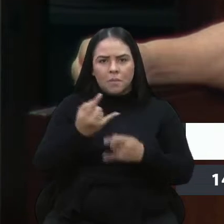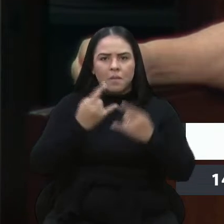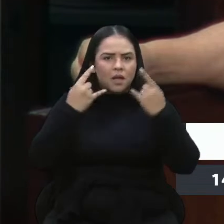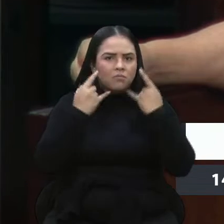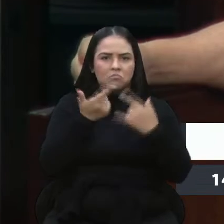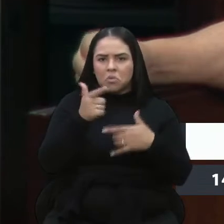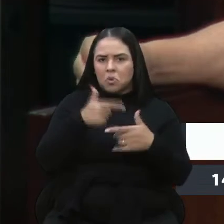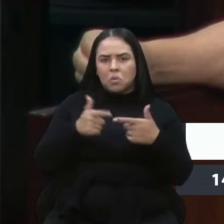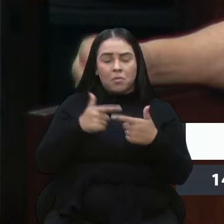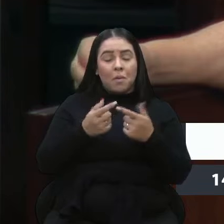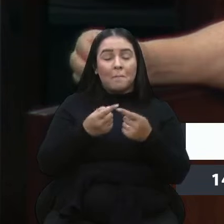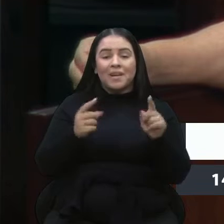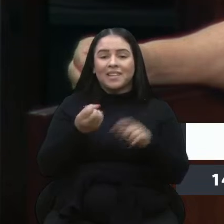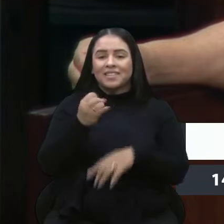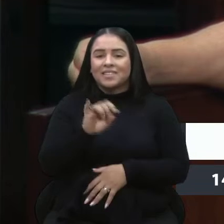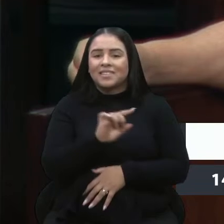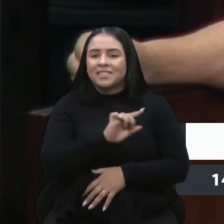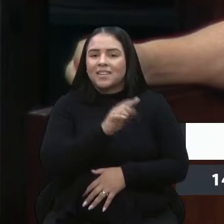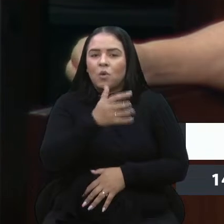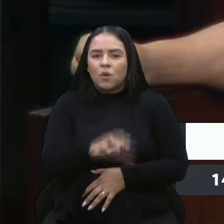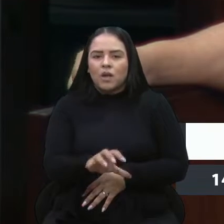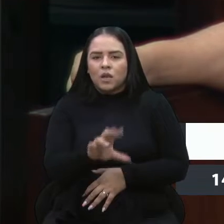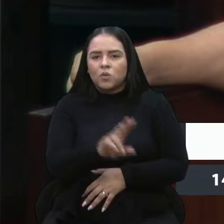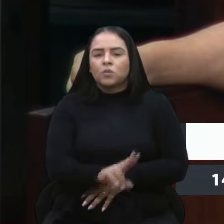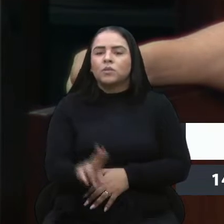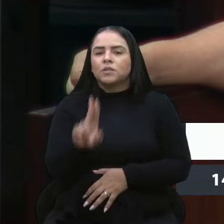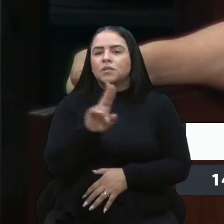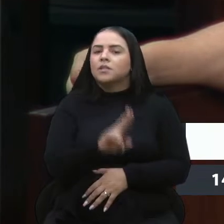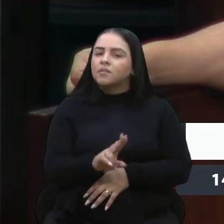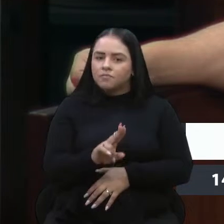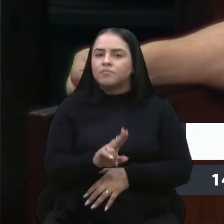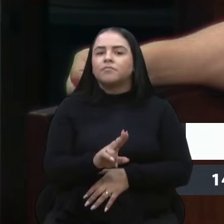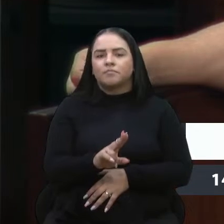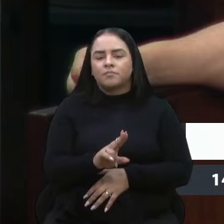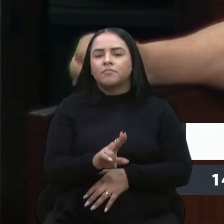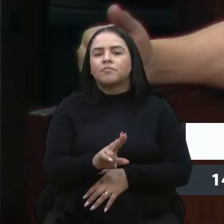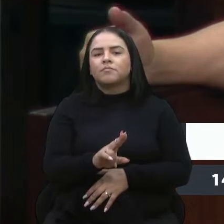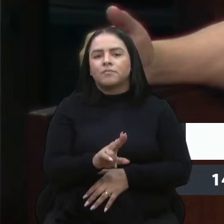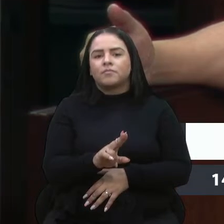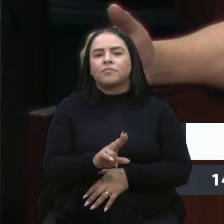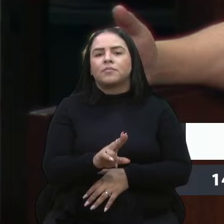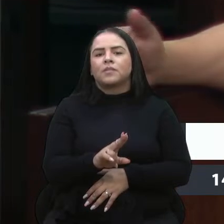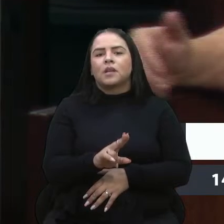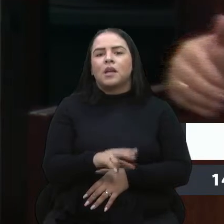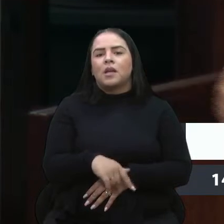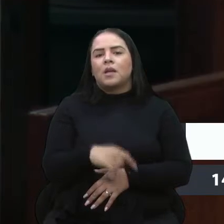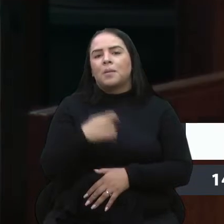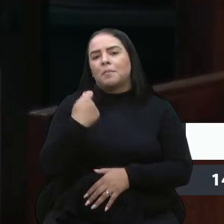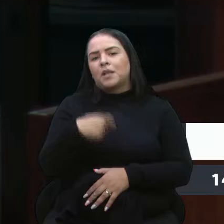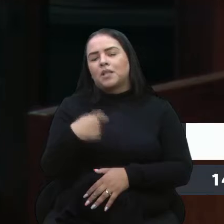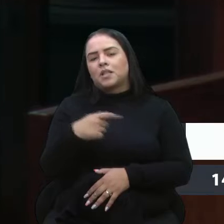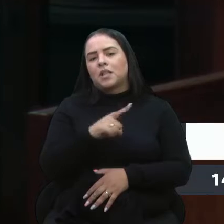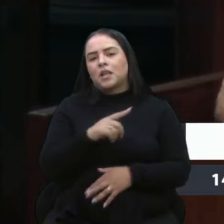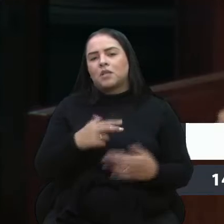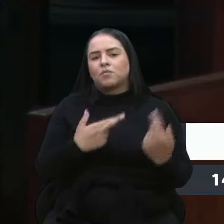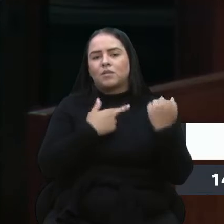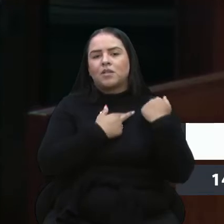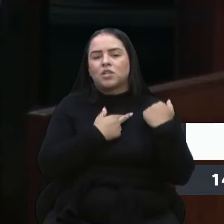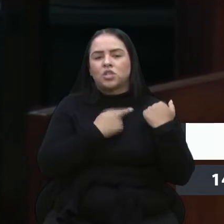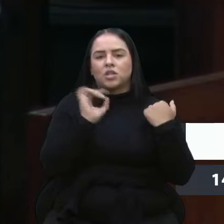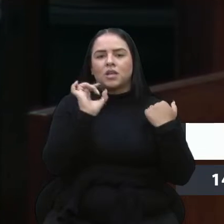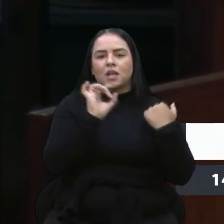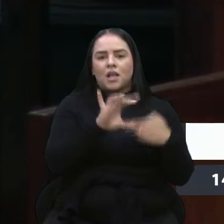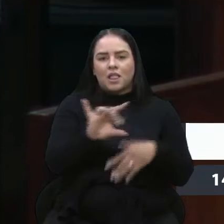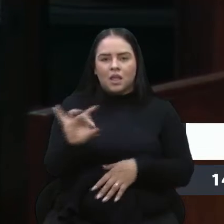nenhum. Mas quem não quer usar, tem que deixar, pela responsabilidade de cada um,